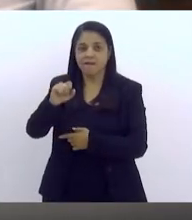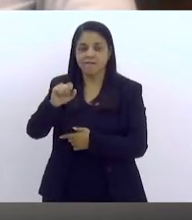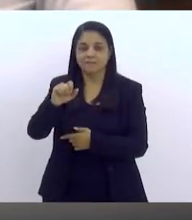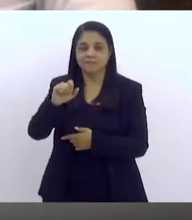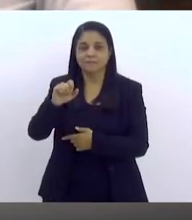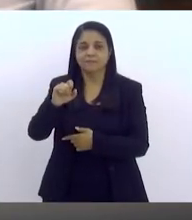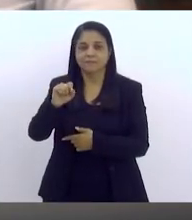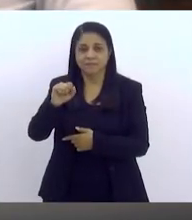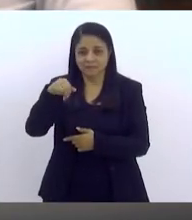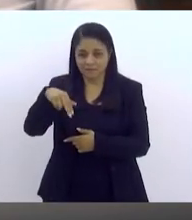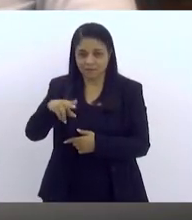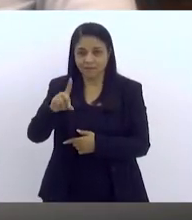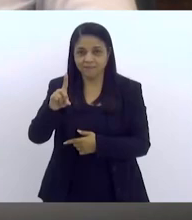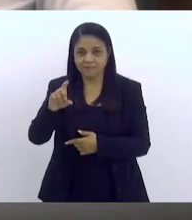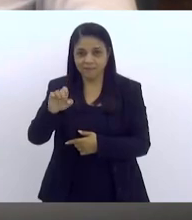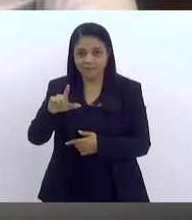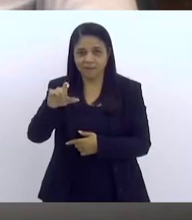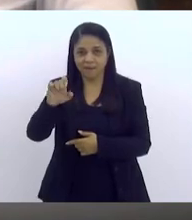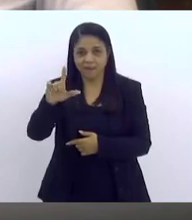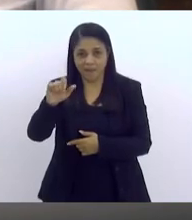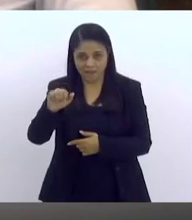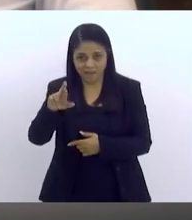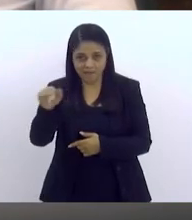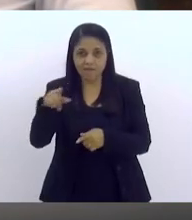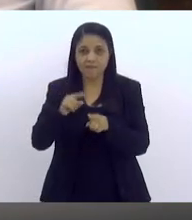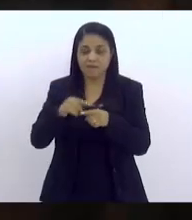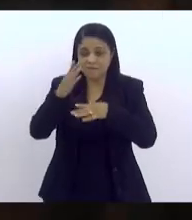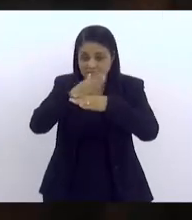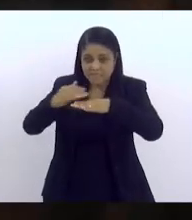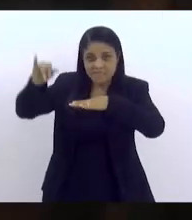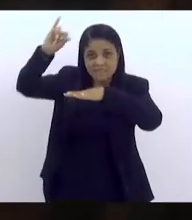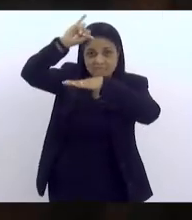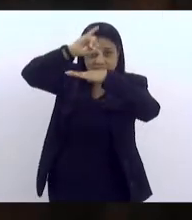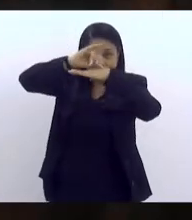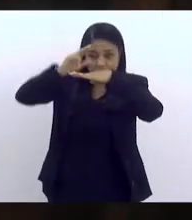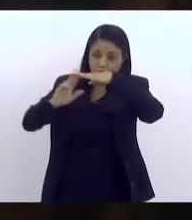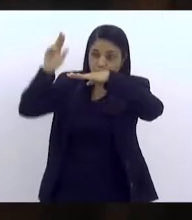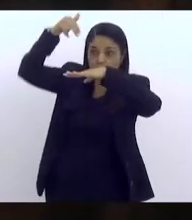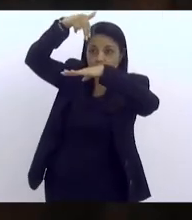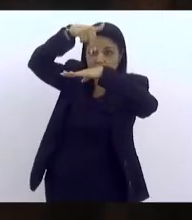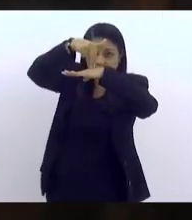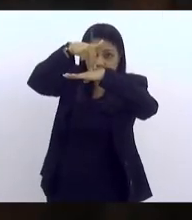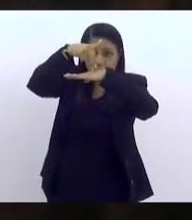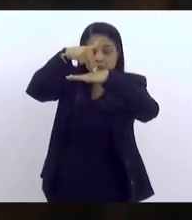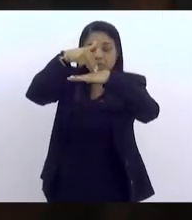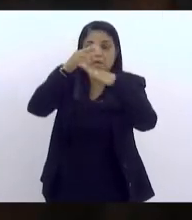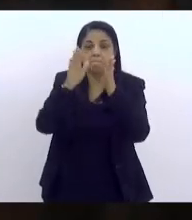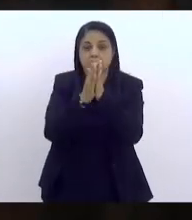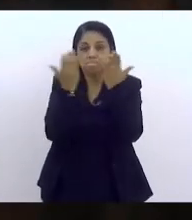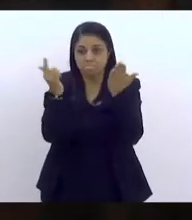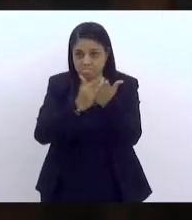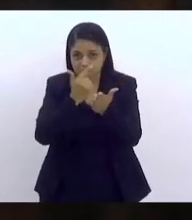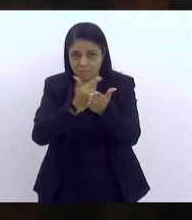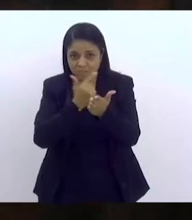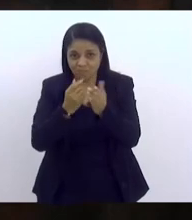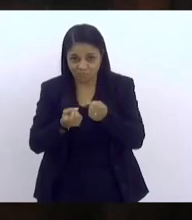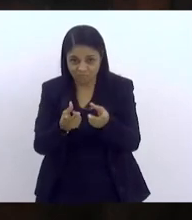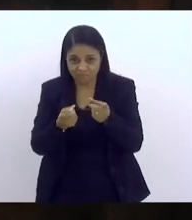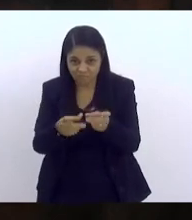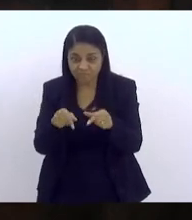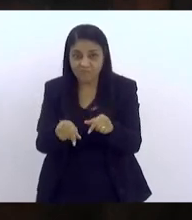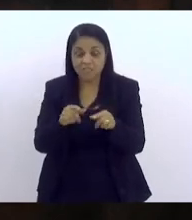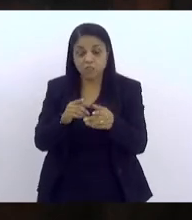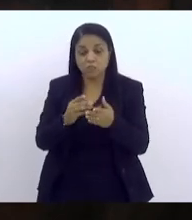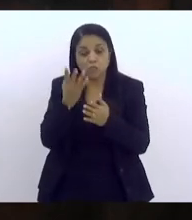porque ele já era considerado meio, entre aspas, muitas aspas, esquisito, e ele dormia separado do grupo,